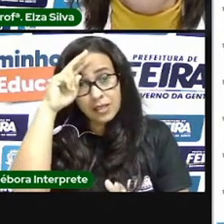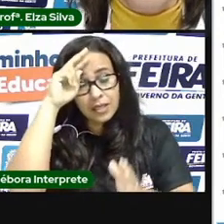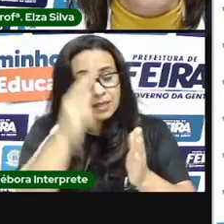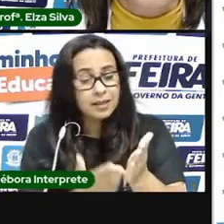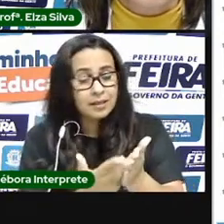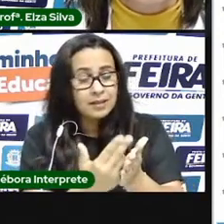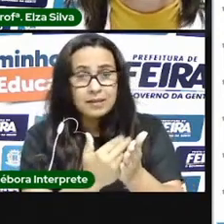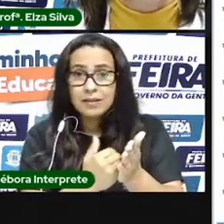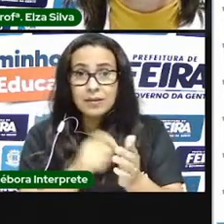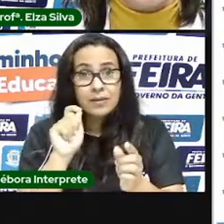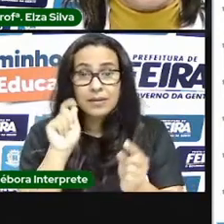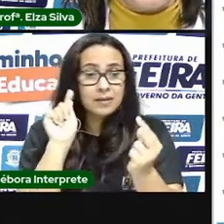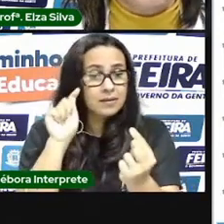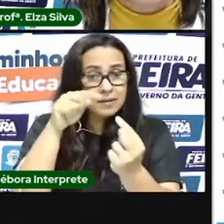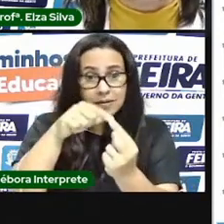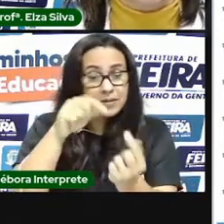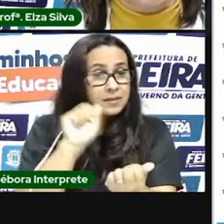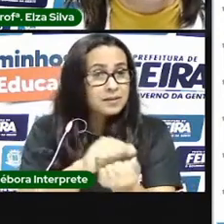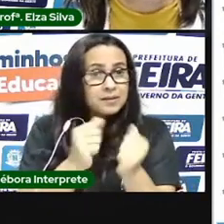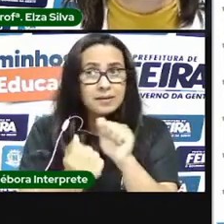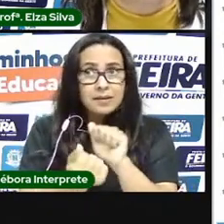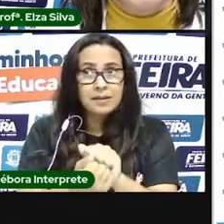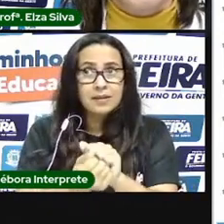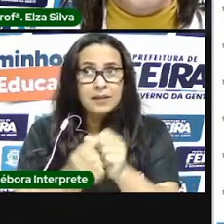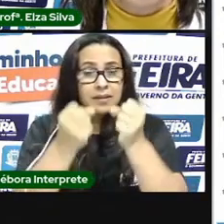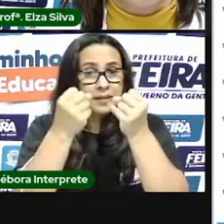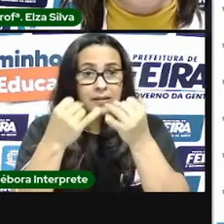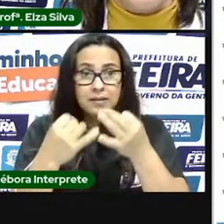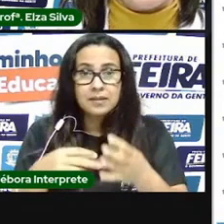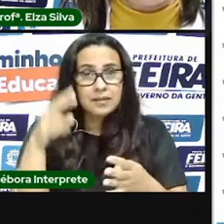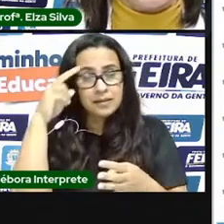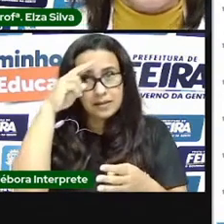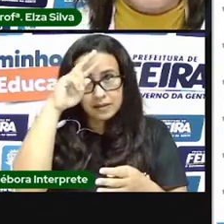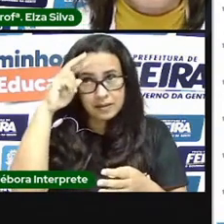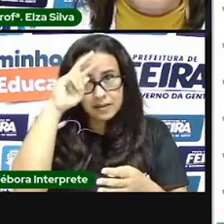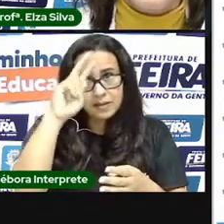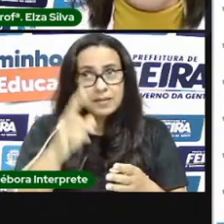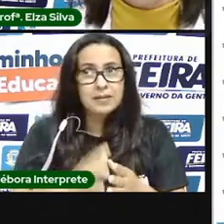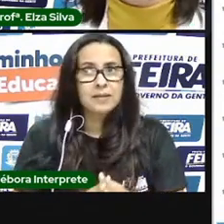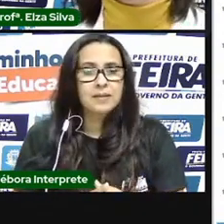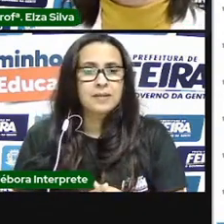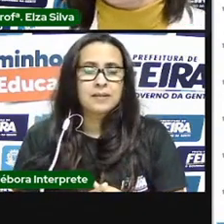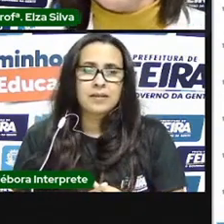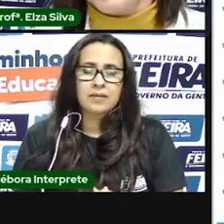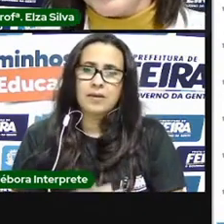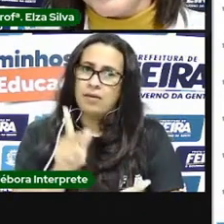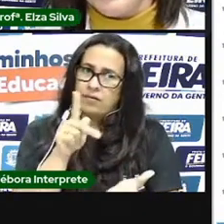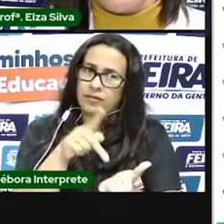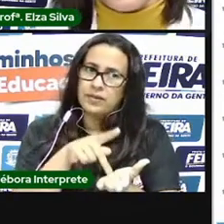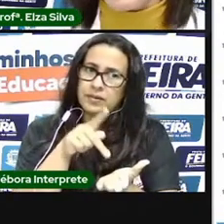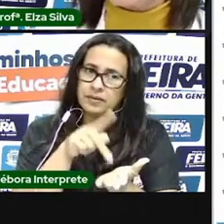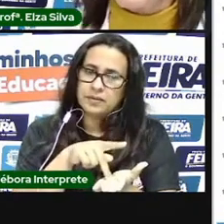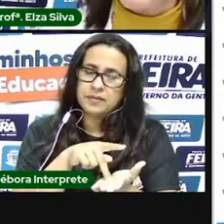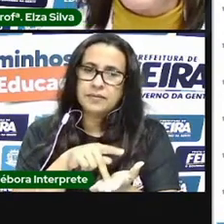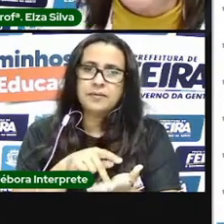fatos a arte de narrar histórias é claro que para narrar essas histórias